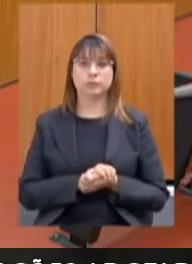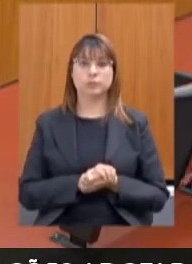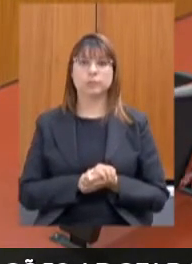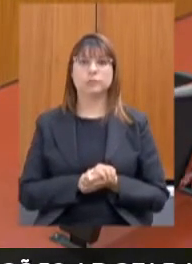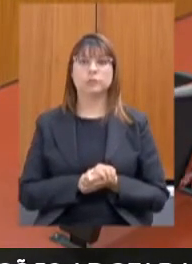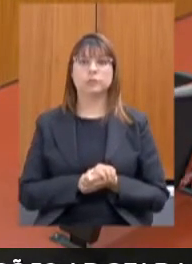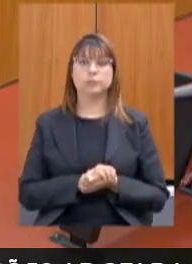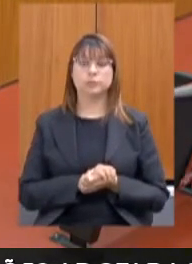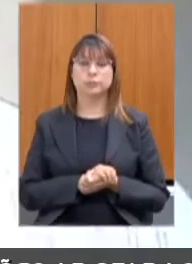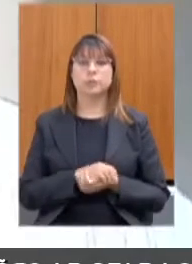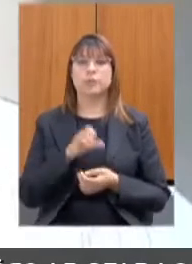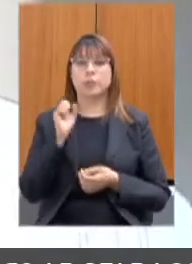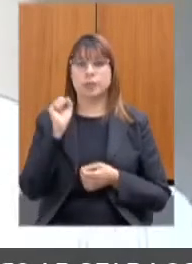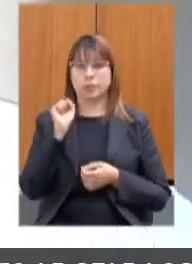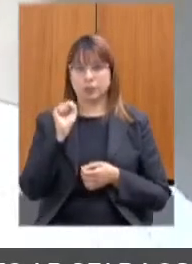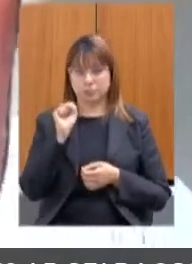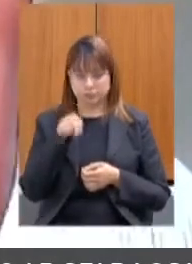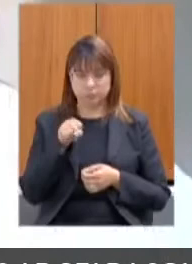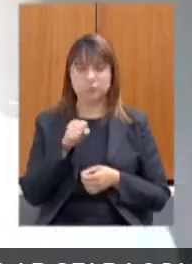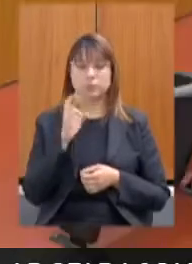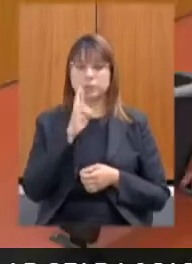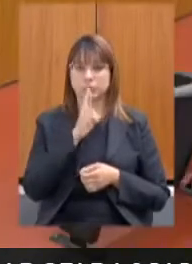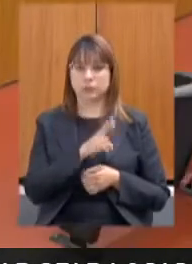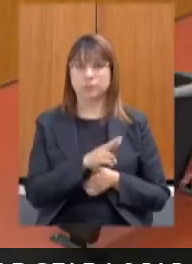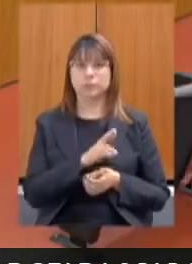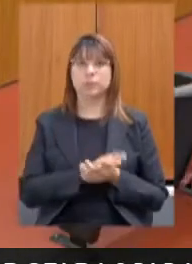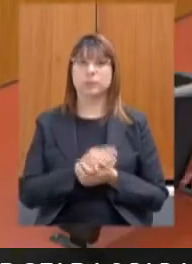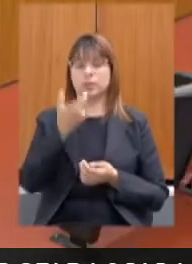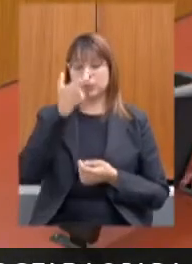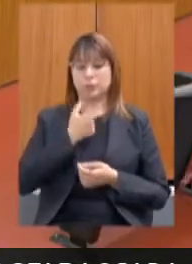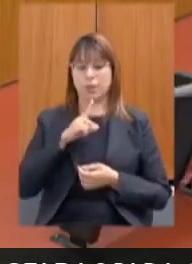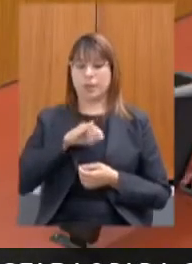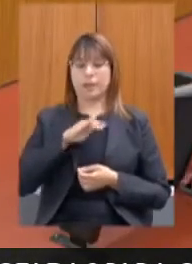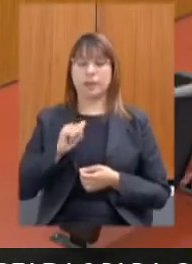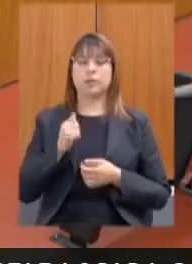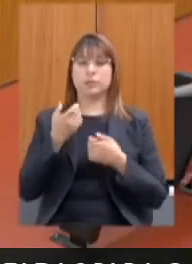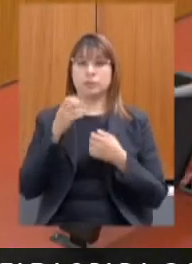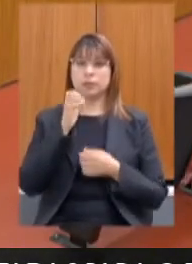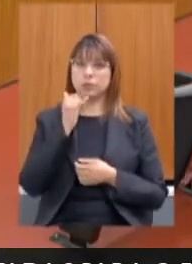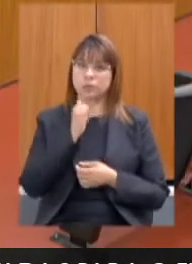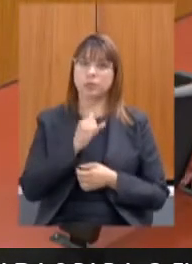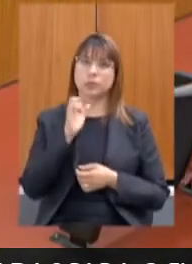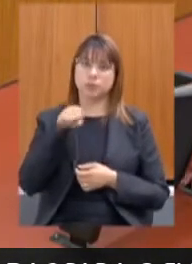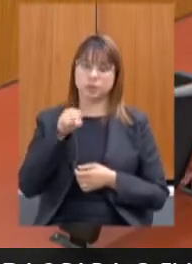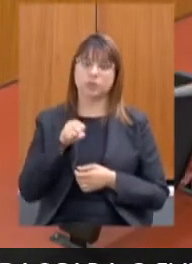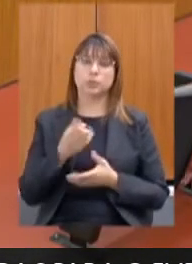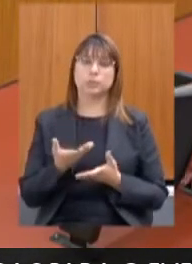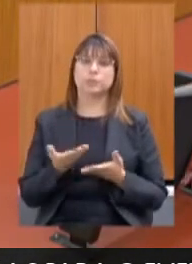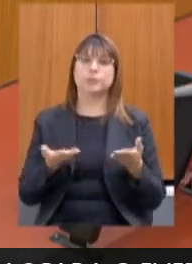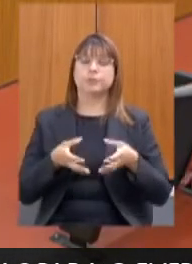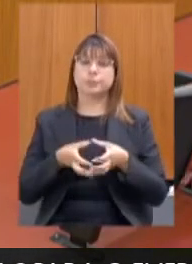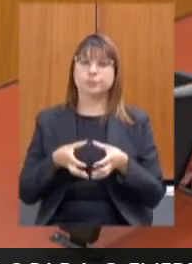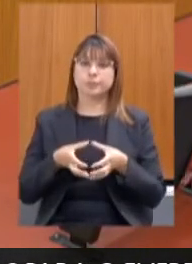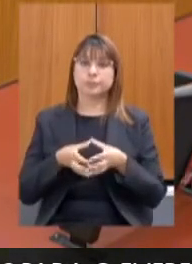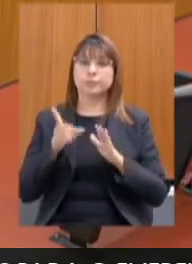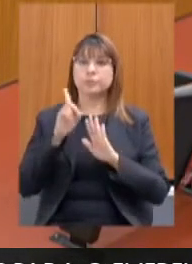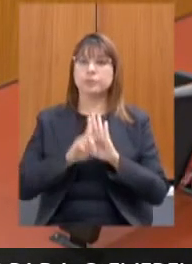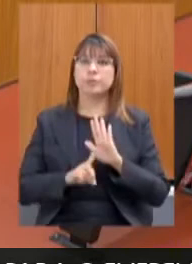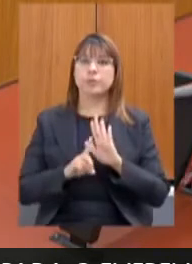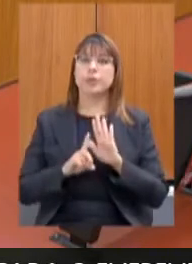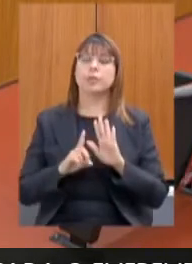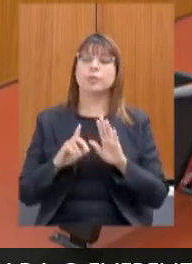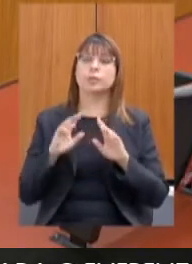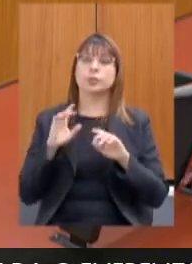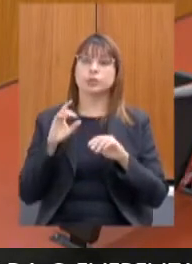favorável a todos os requerimentos presidente eu Leninha voto sim aos requerimentos apresentados na comissão de defesa de direitos das